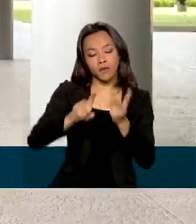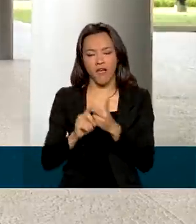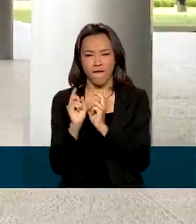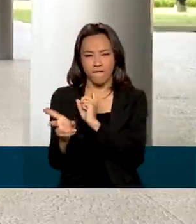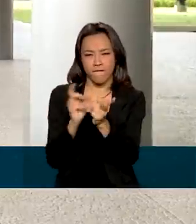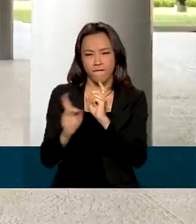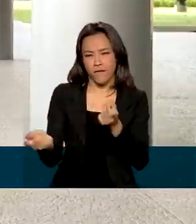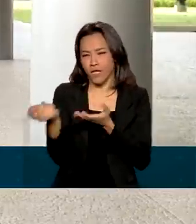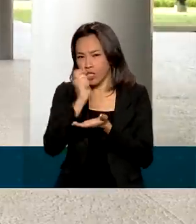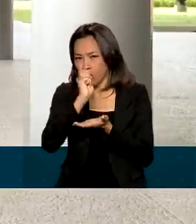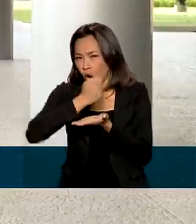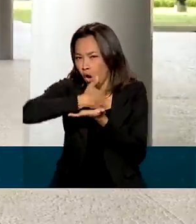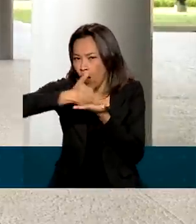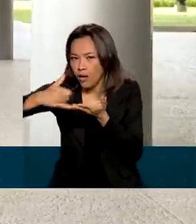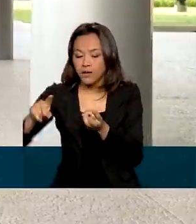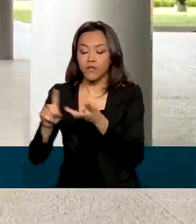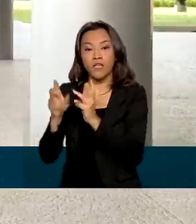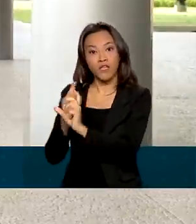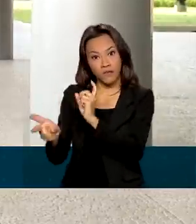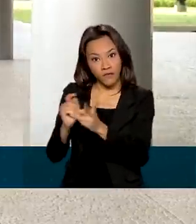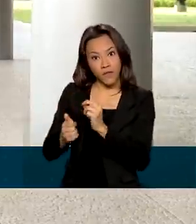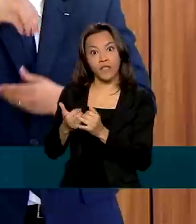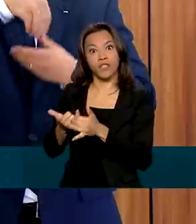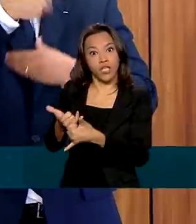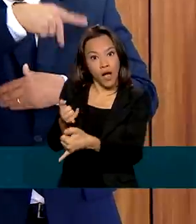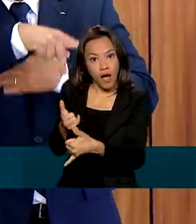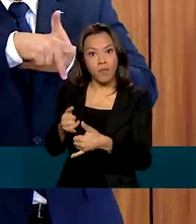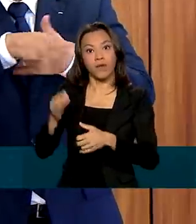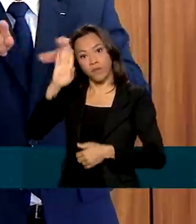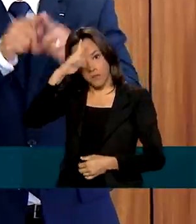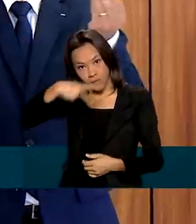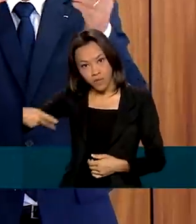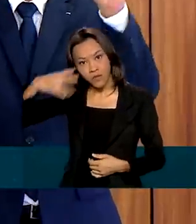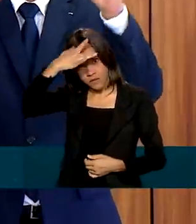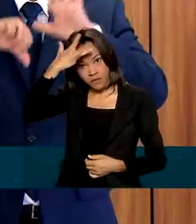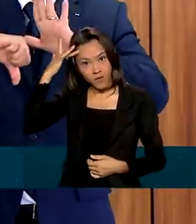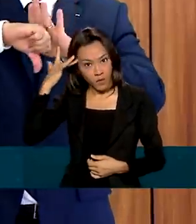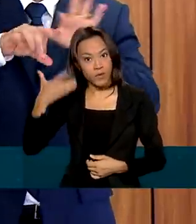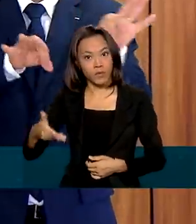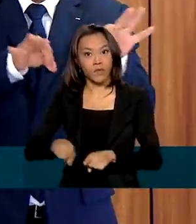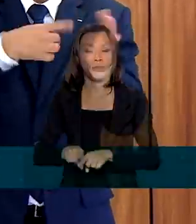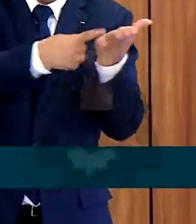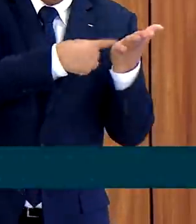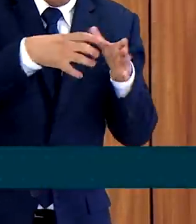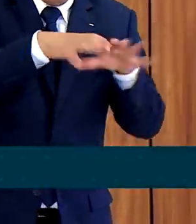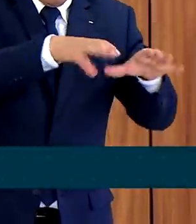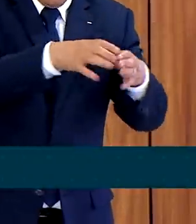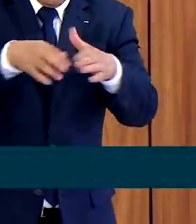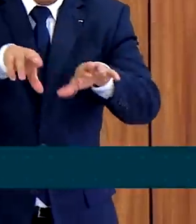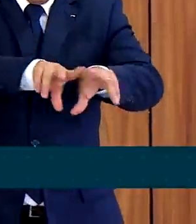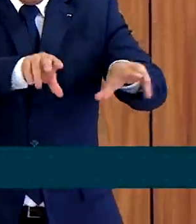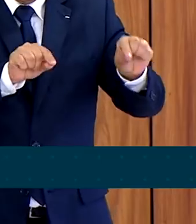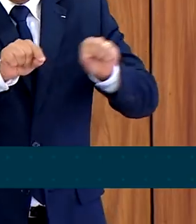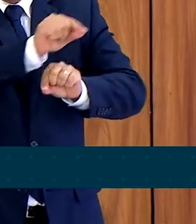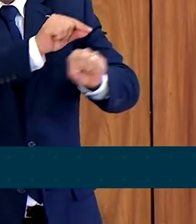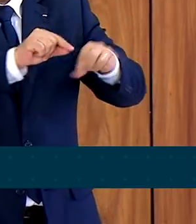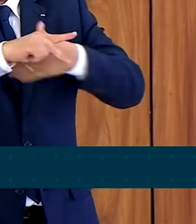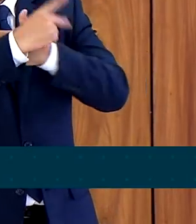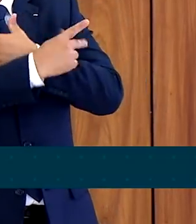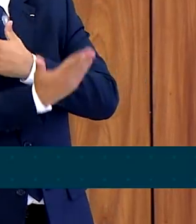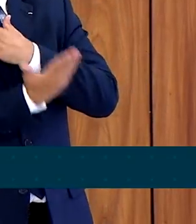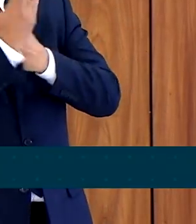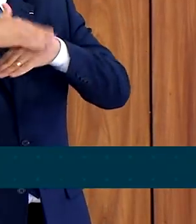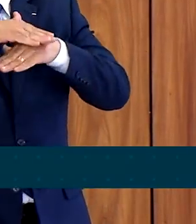drogas, o tráfico de armas e de pessoas. O Paraguai tem nos ajudado e muito nessa questão.